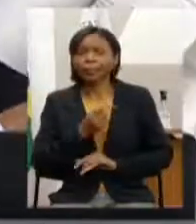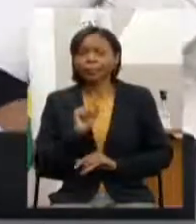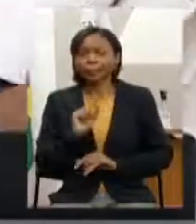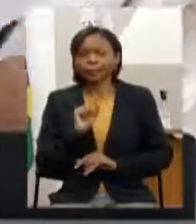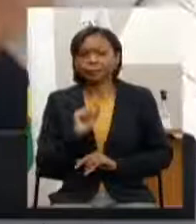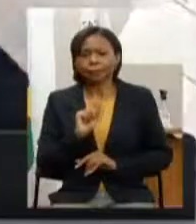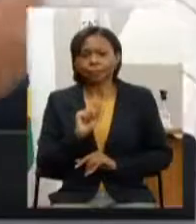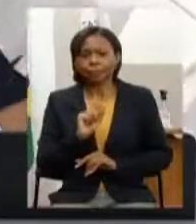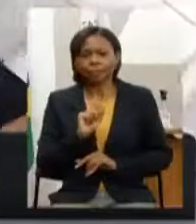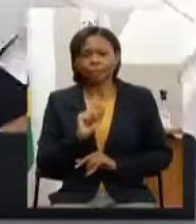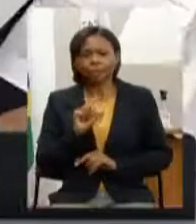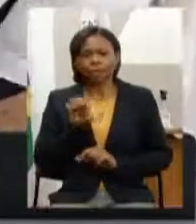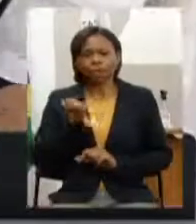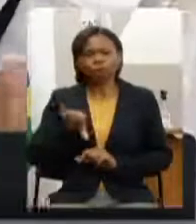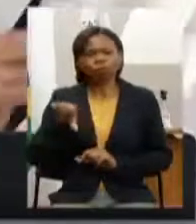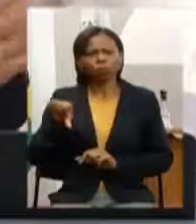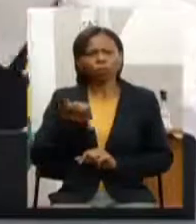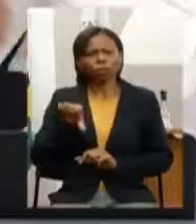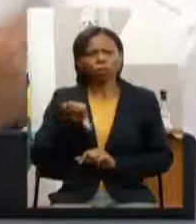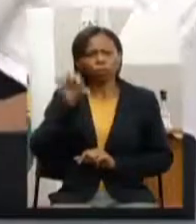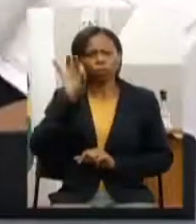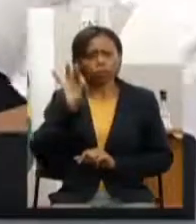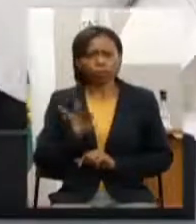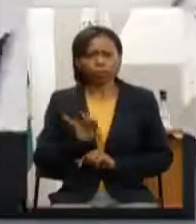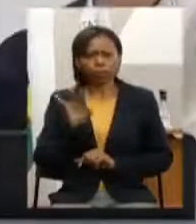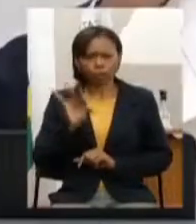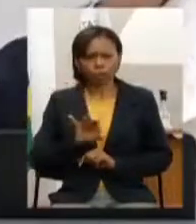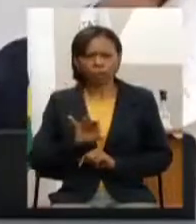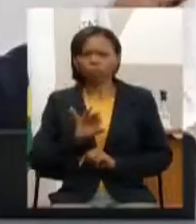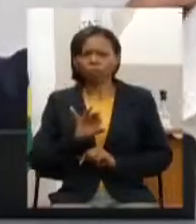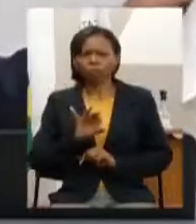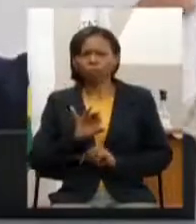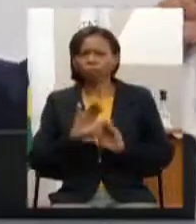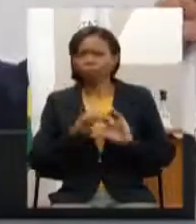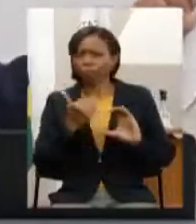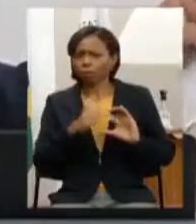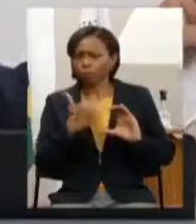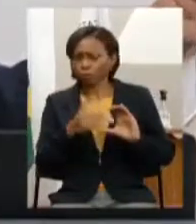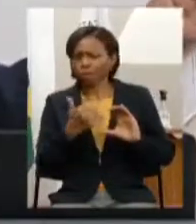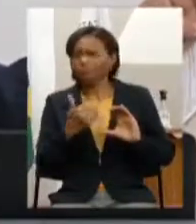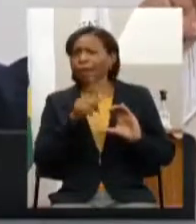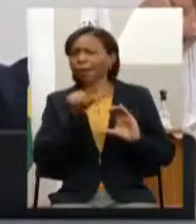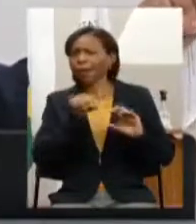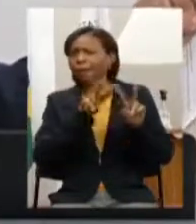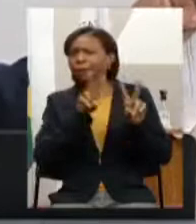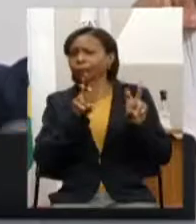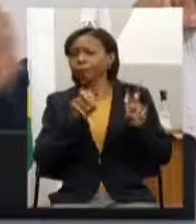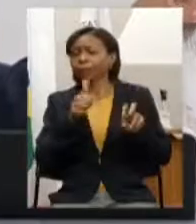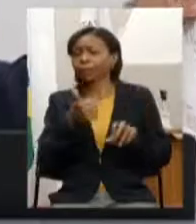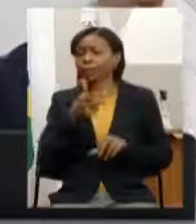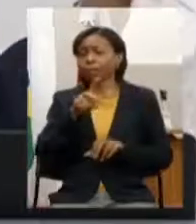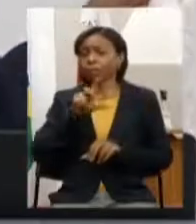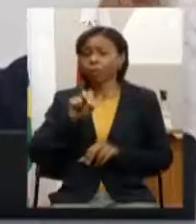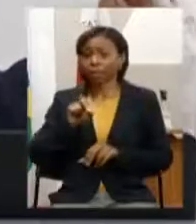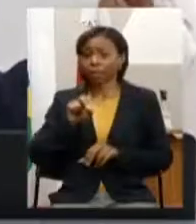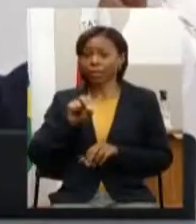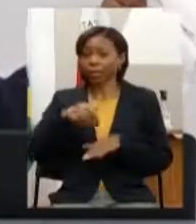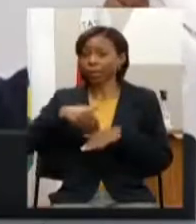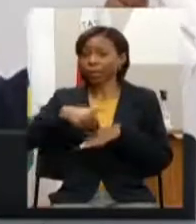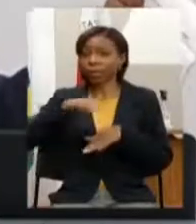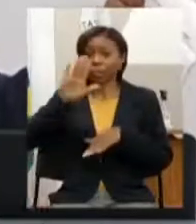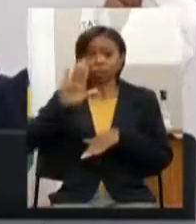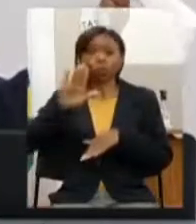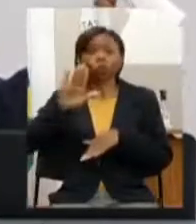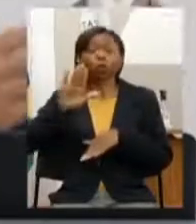basicamente 99% delas trata da questão dos 150 excedentes do concurso de escrivão